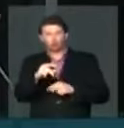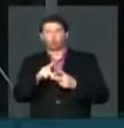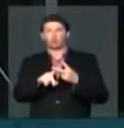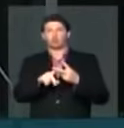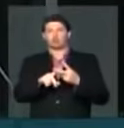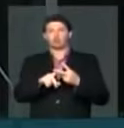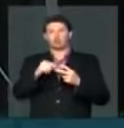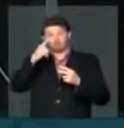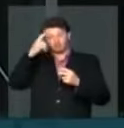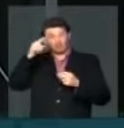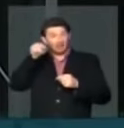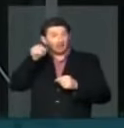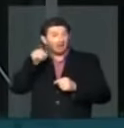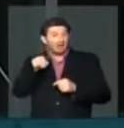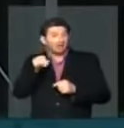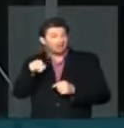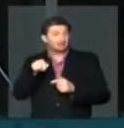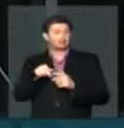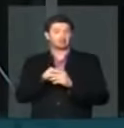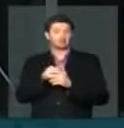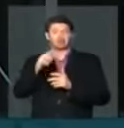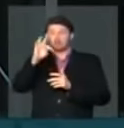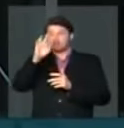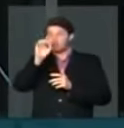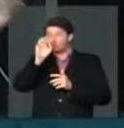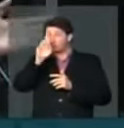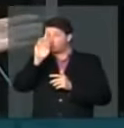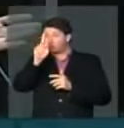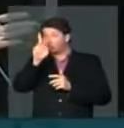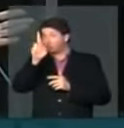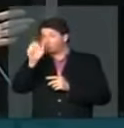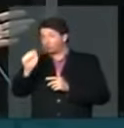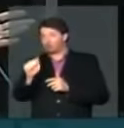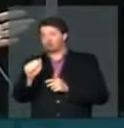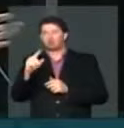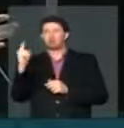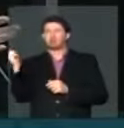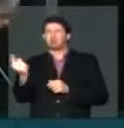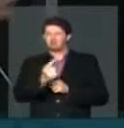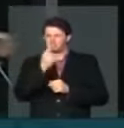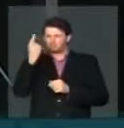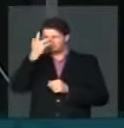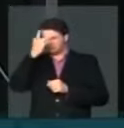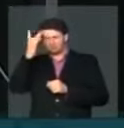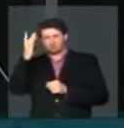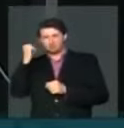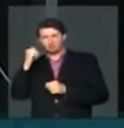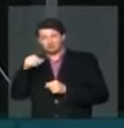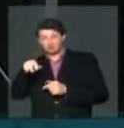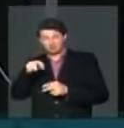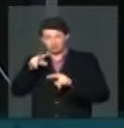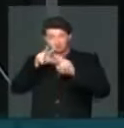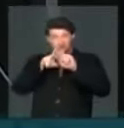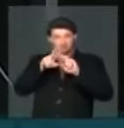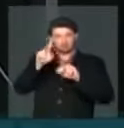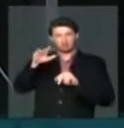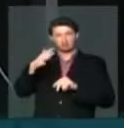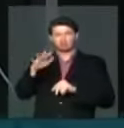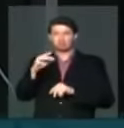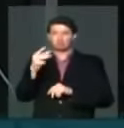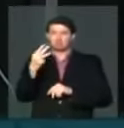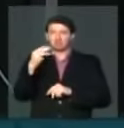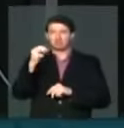crimes dessa natureza. todos sabem que a pena será em torno de 30